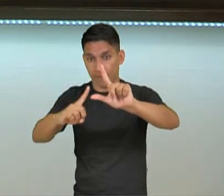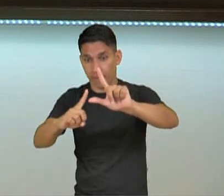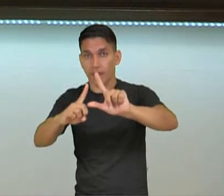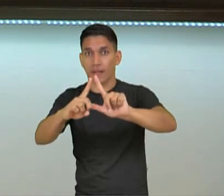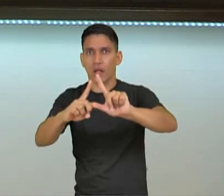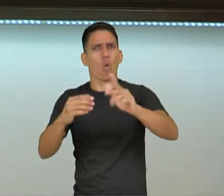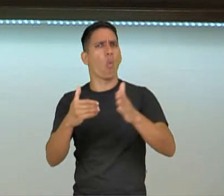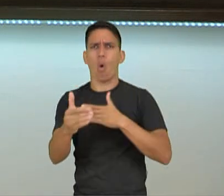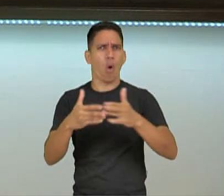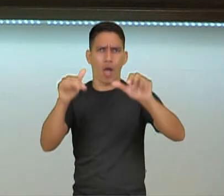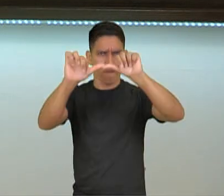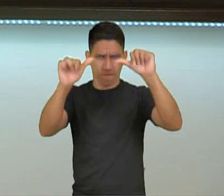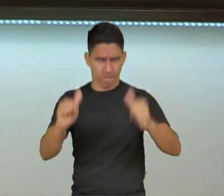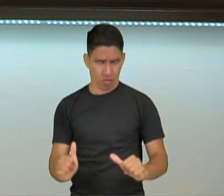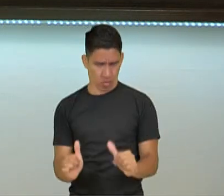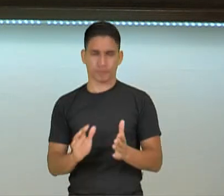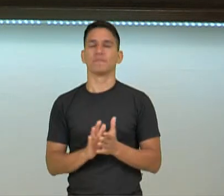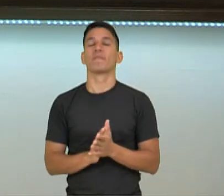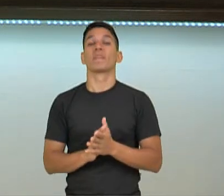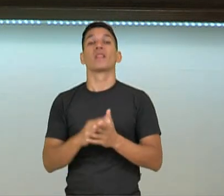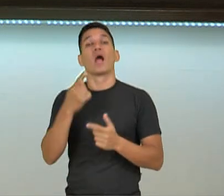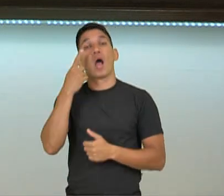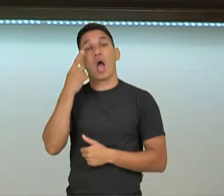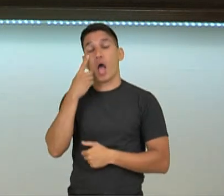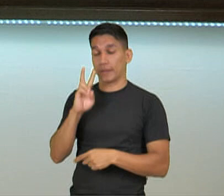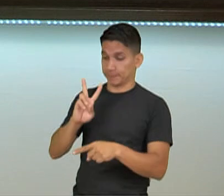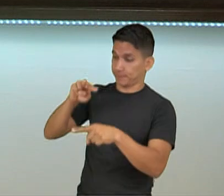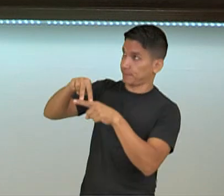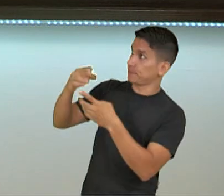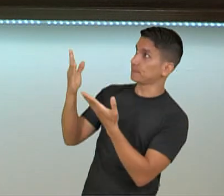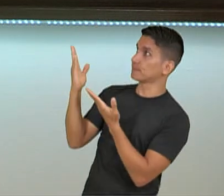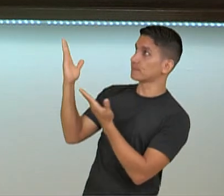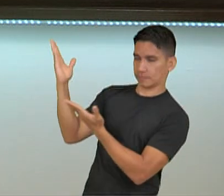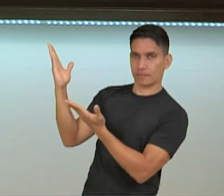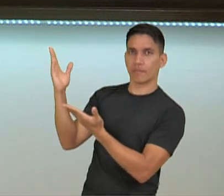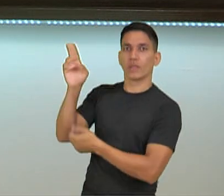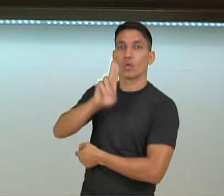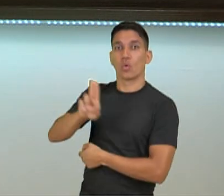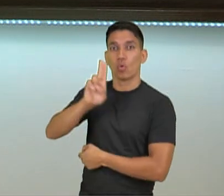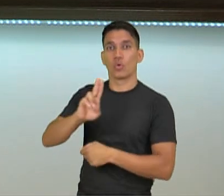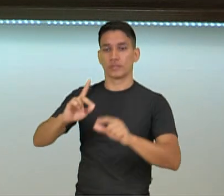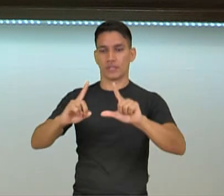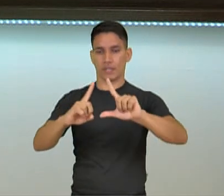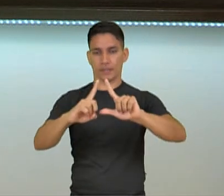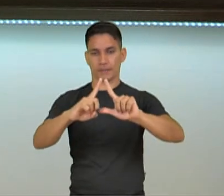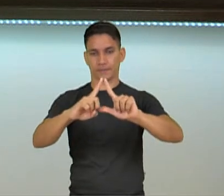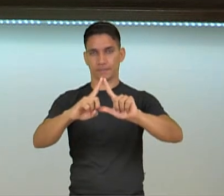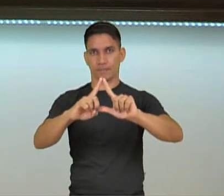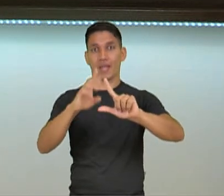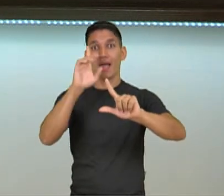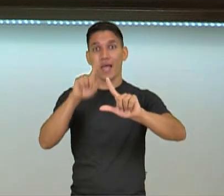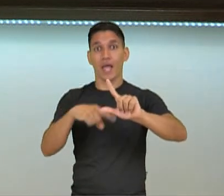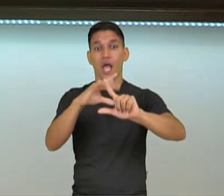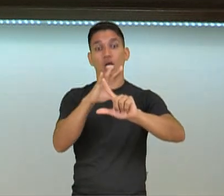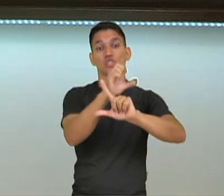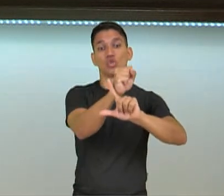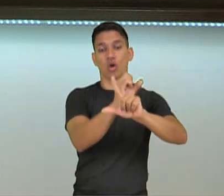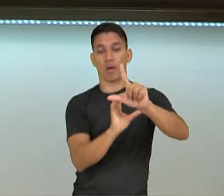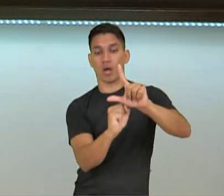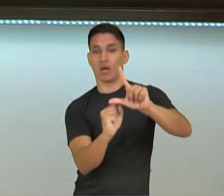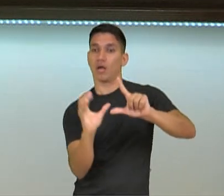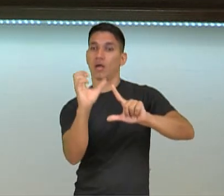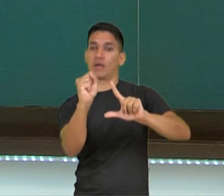qualquer figura geométrica plana, certo? No caso do triângulo, o perímetro vai ser a soma dos lados.